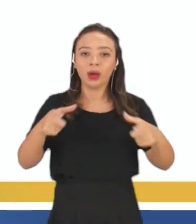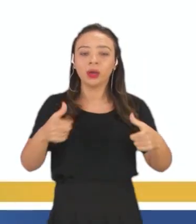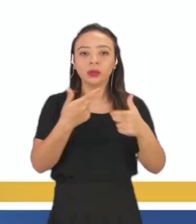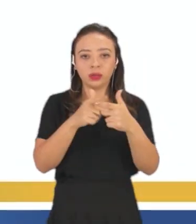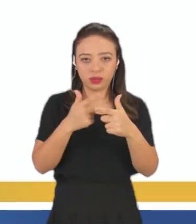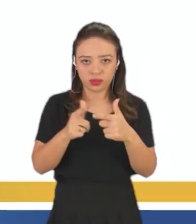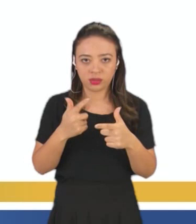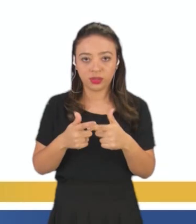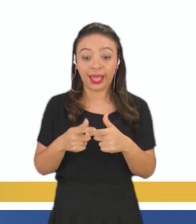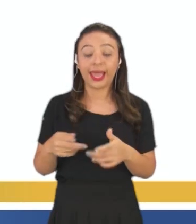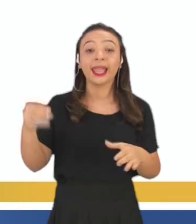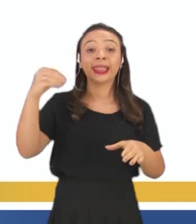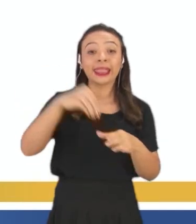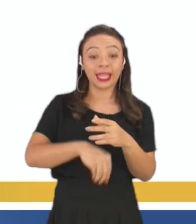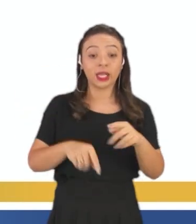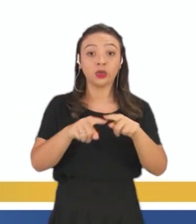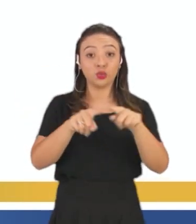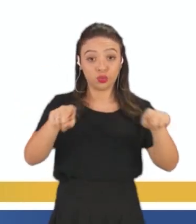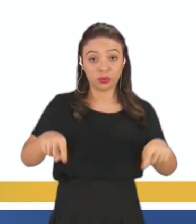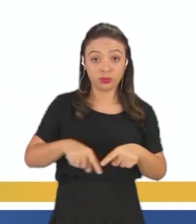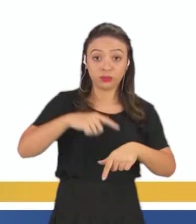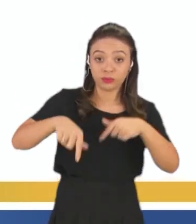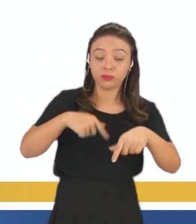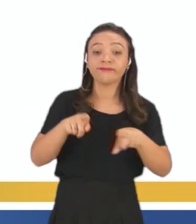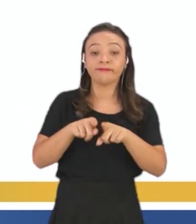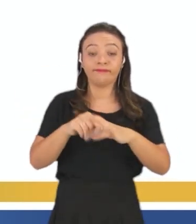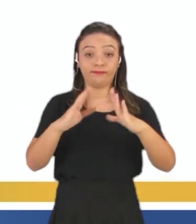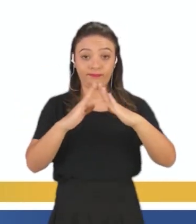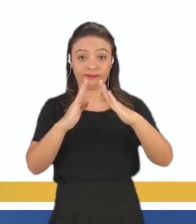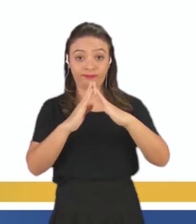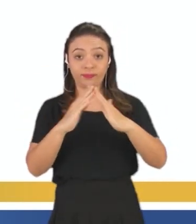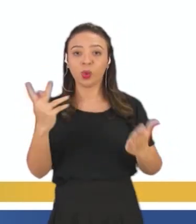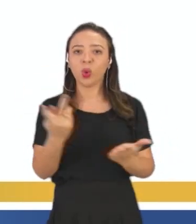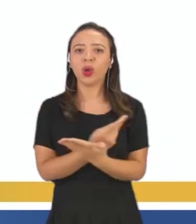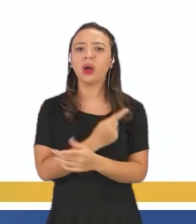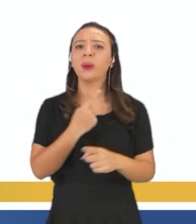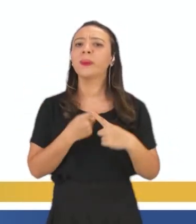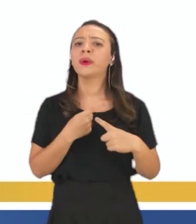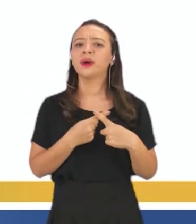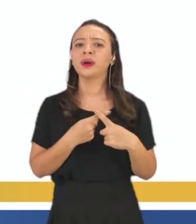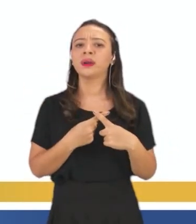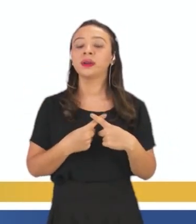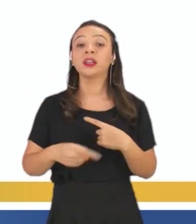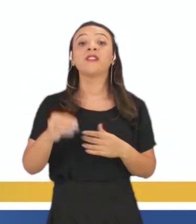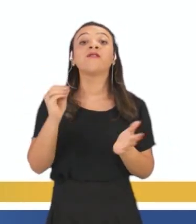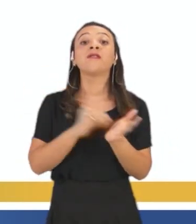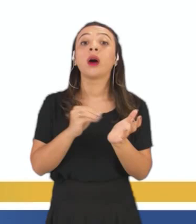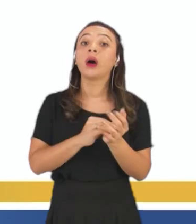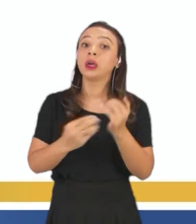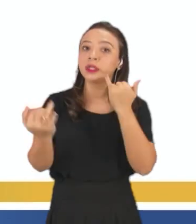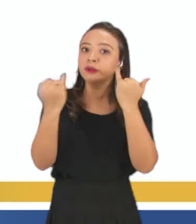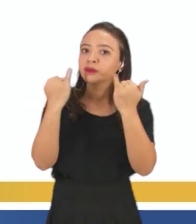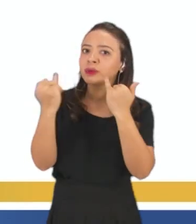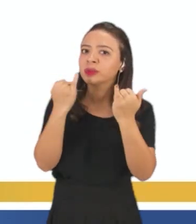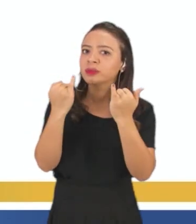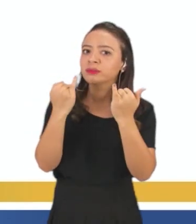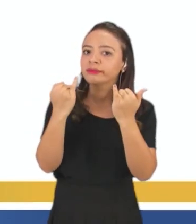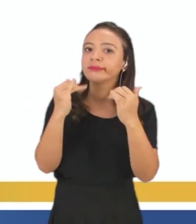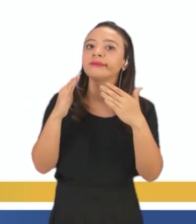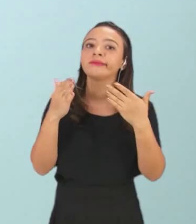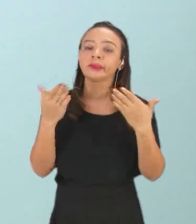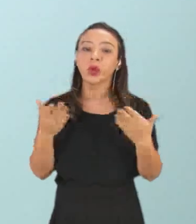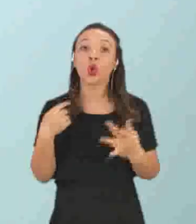dos acidentes em laboratório ou até mesmo em nossa casa acontece por quê? Primeiro ponto, falta de conhecimento. Então, muitas